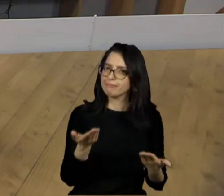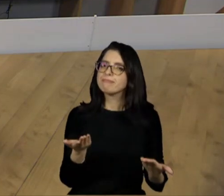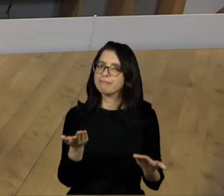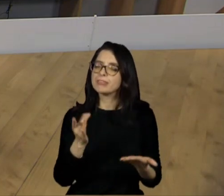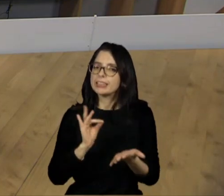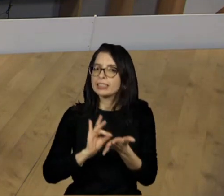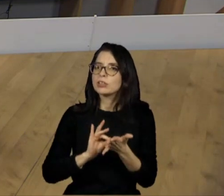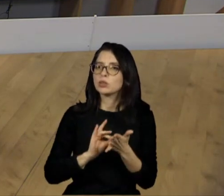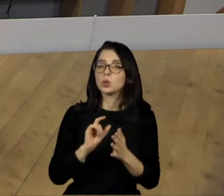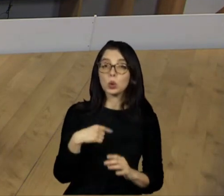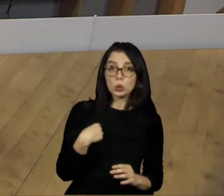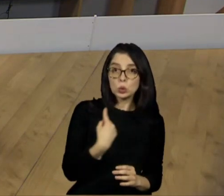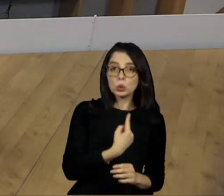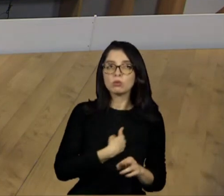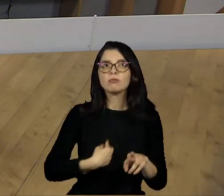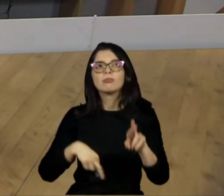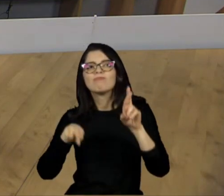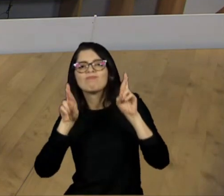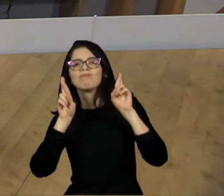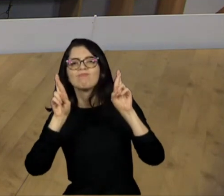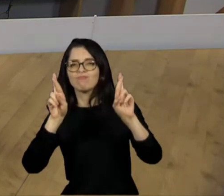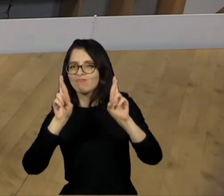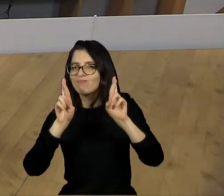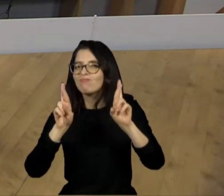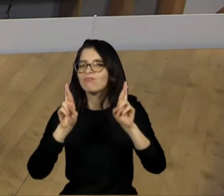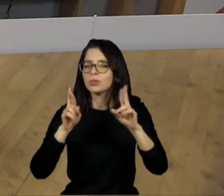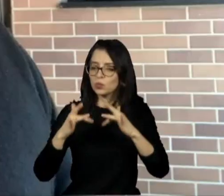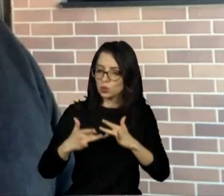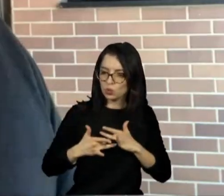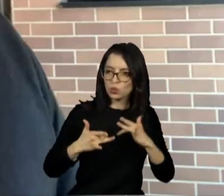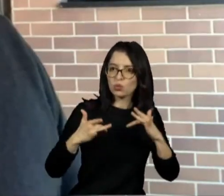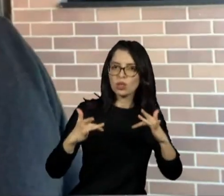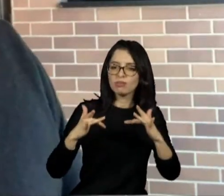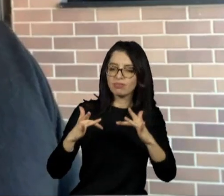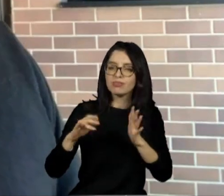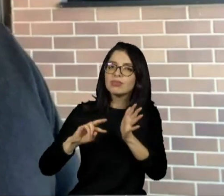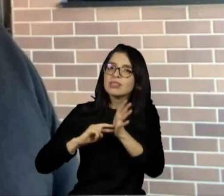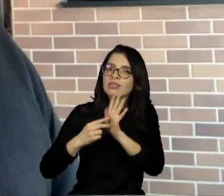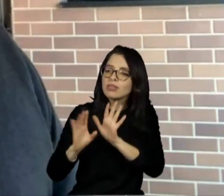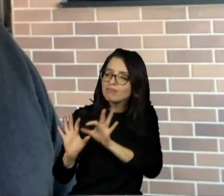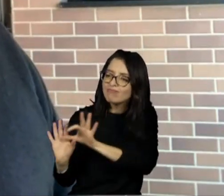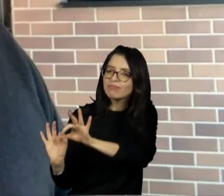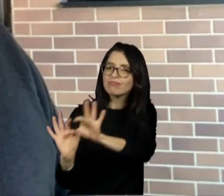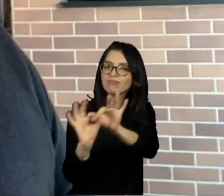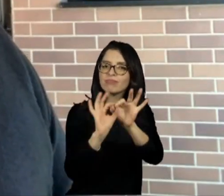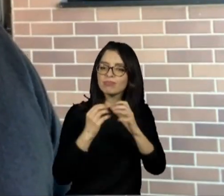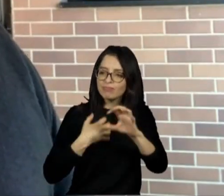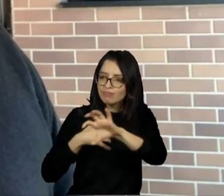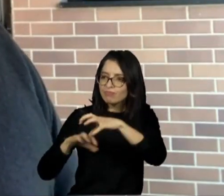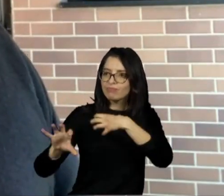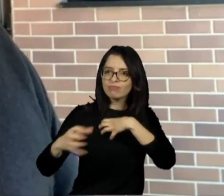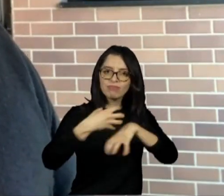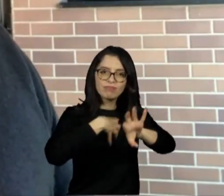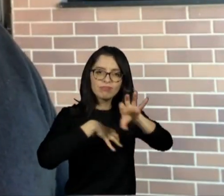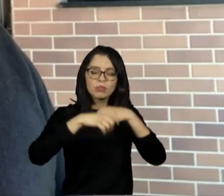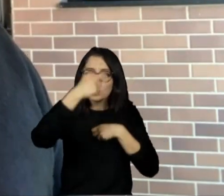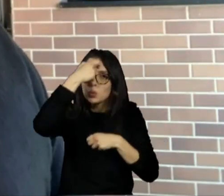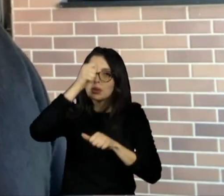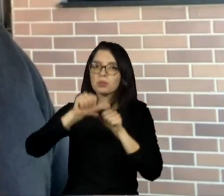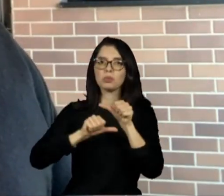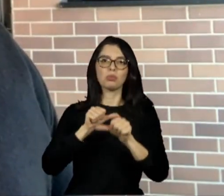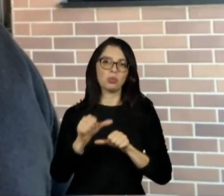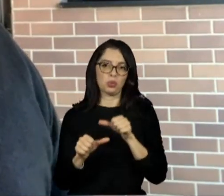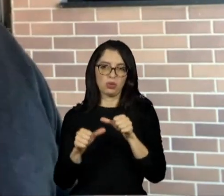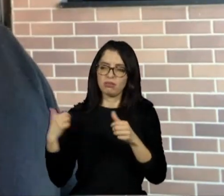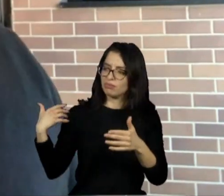espera muito isso, né? Que haja uma, em parte das pessoas, uma transformação positiva depois que tudo passar.